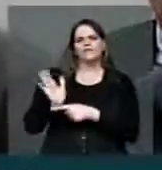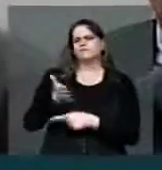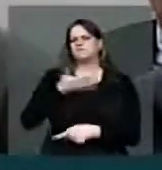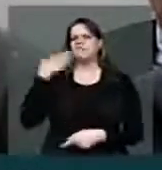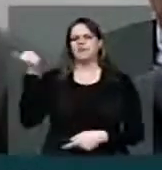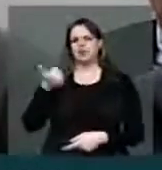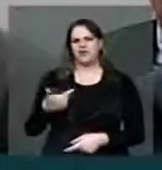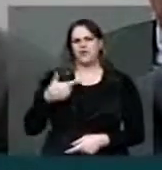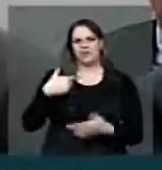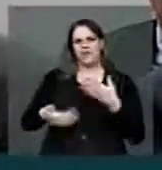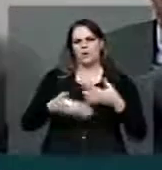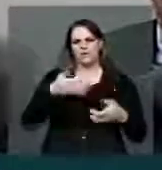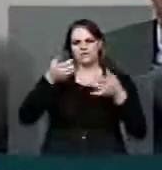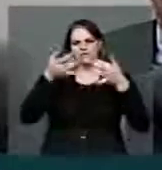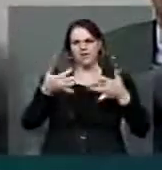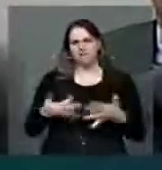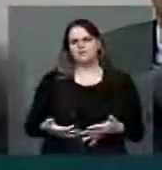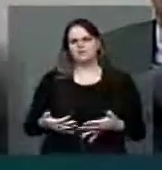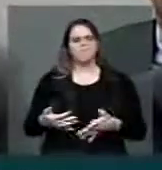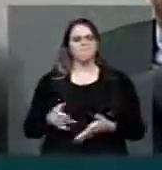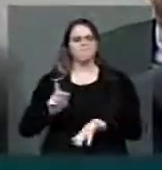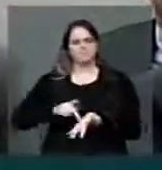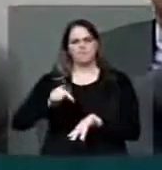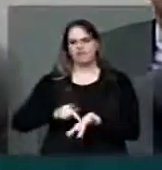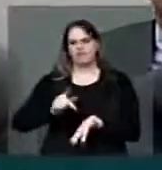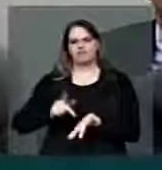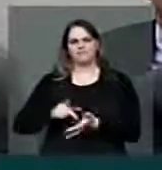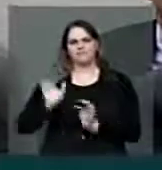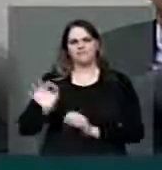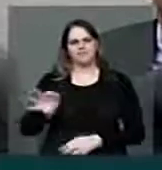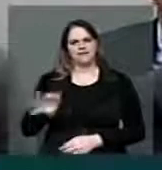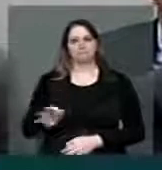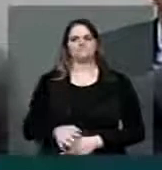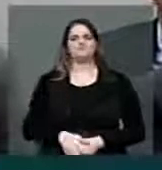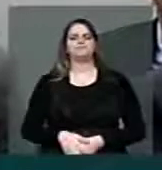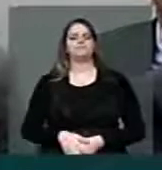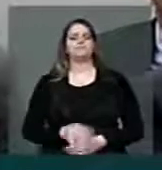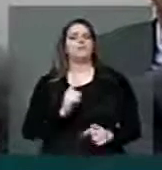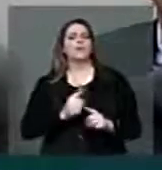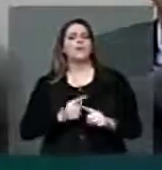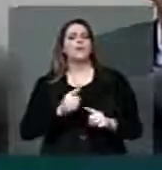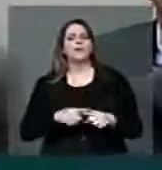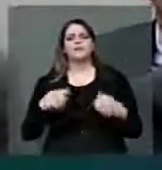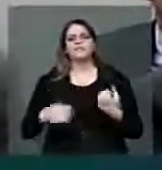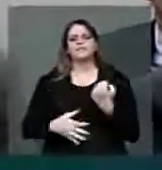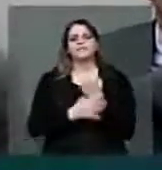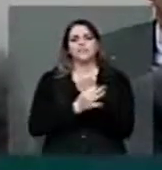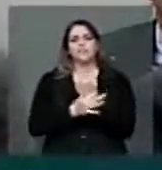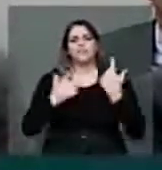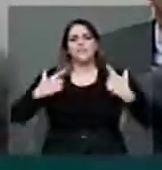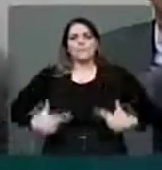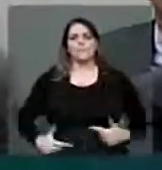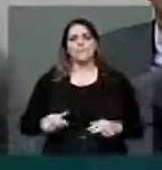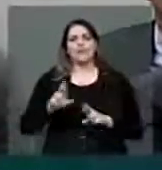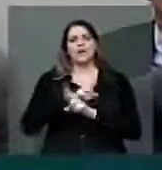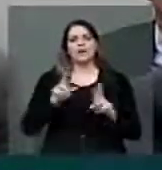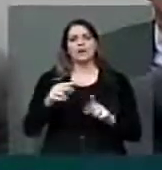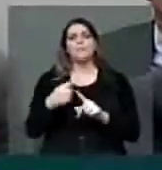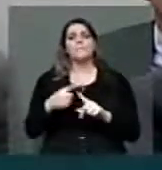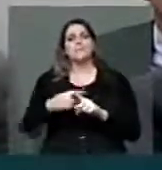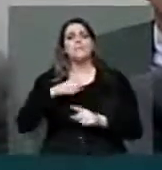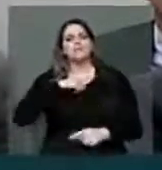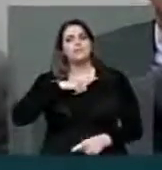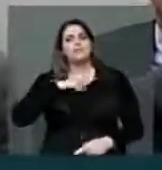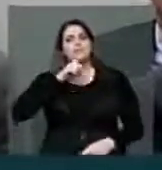palavras. Exatamente aquilo ali. E por que é preciso garantir a neutralidade da rede? Porque ela vem sendo ameaçada.